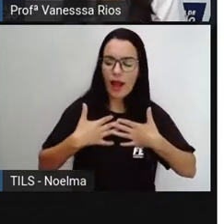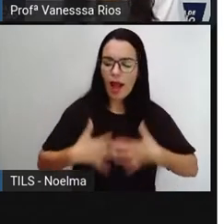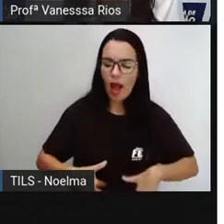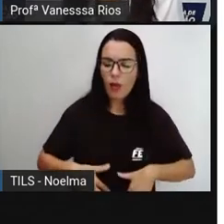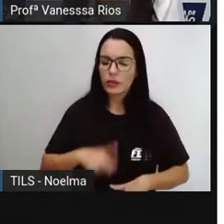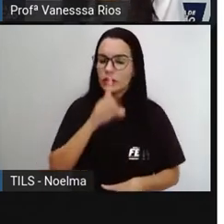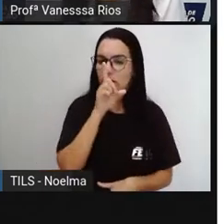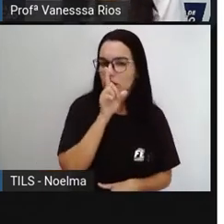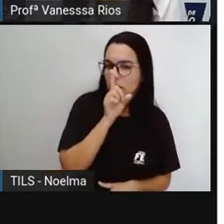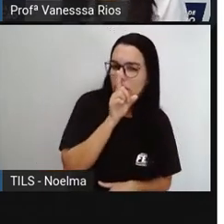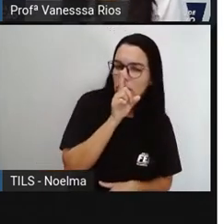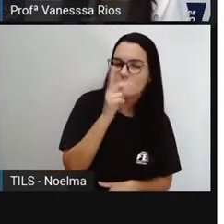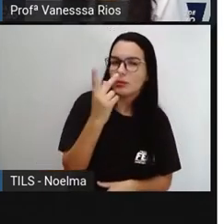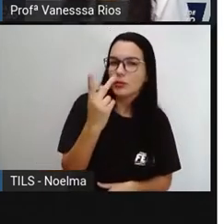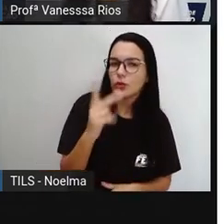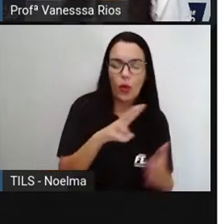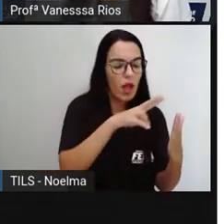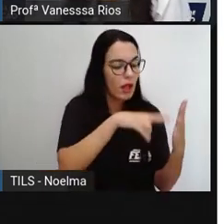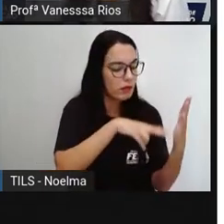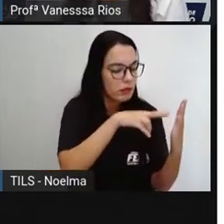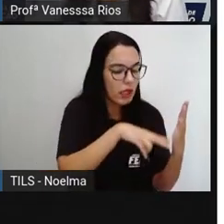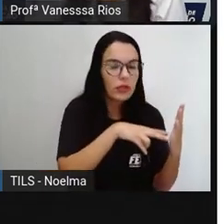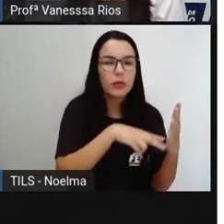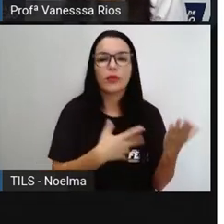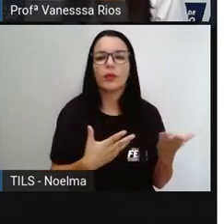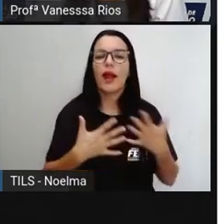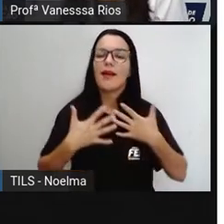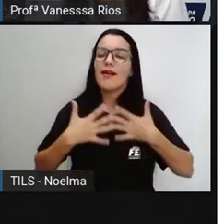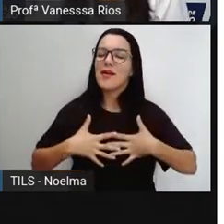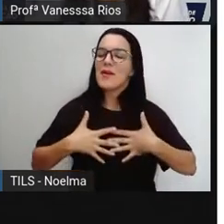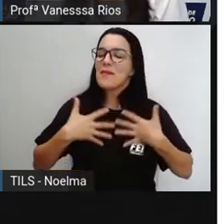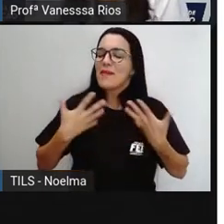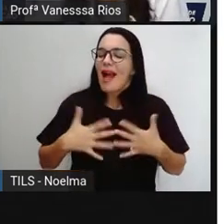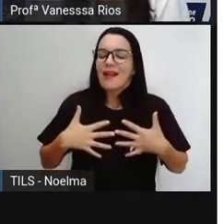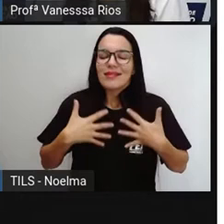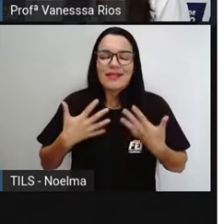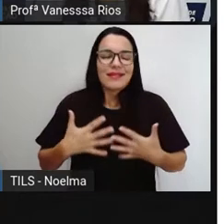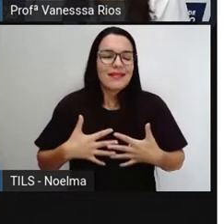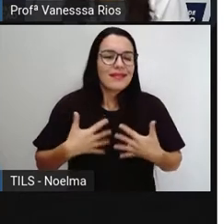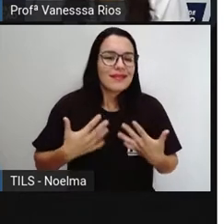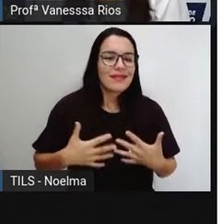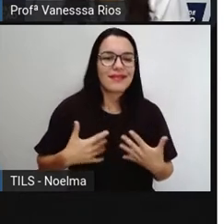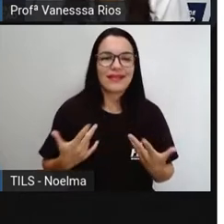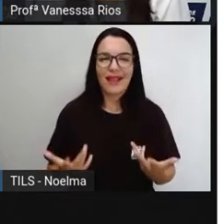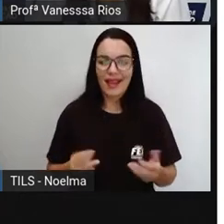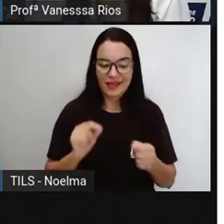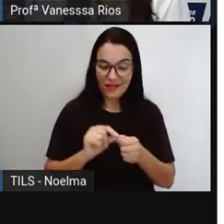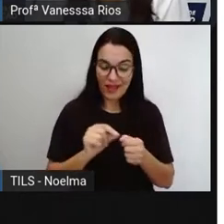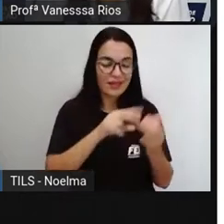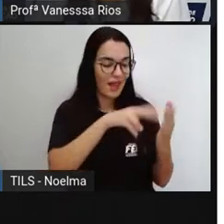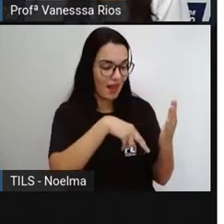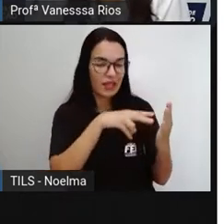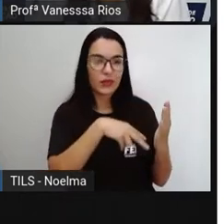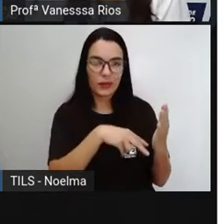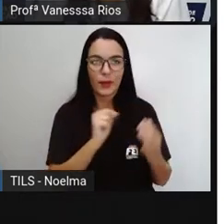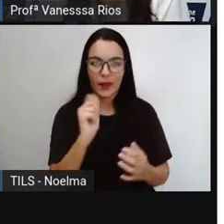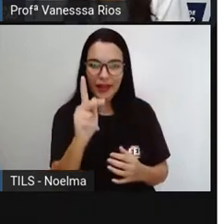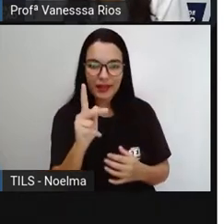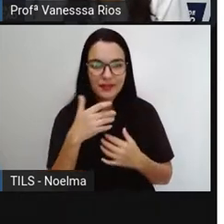silencioso, que lhe deixe ali numa ação prazerosa nessa atividade tão importante.